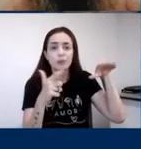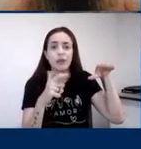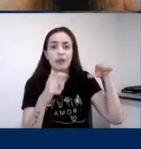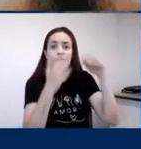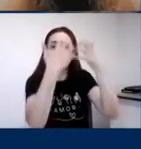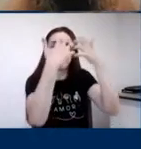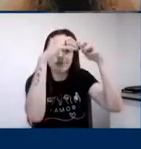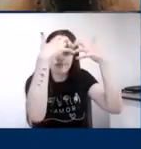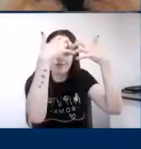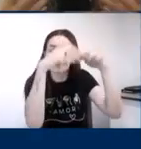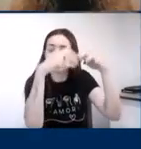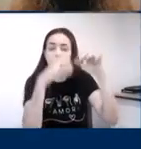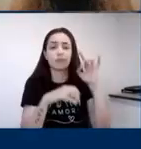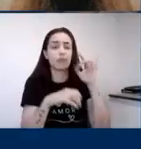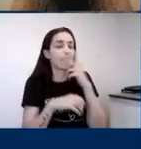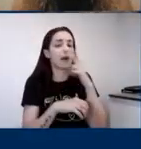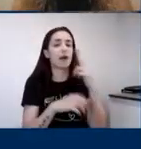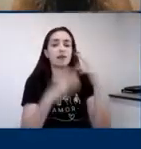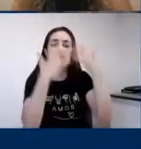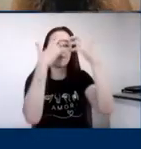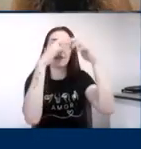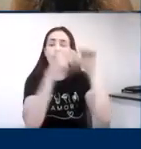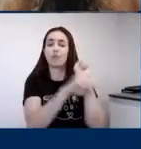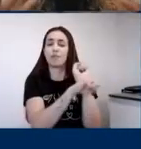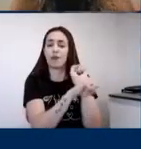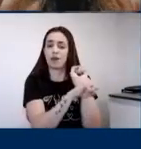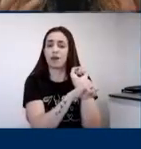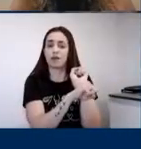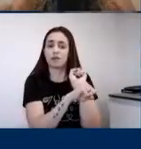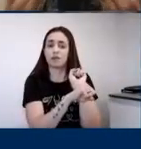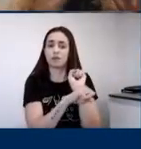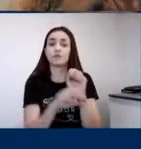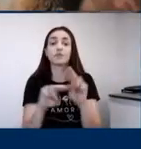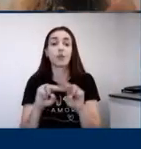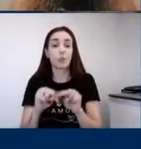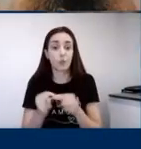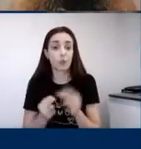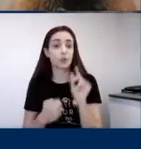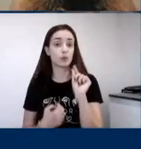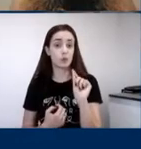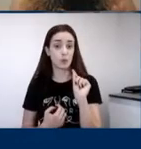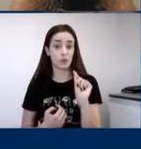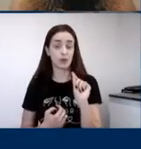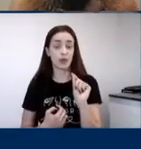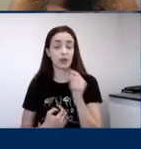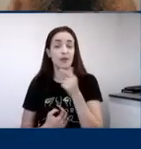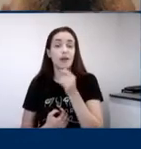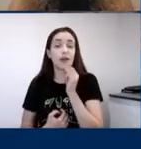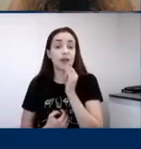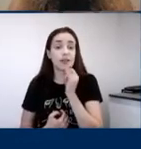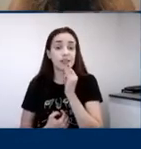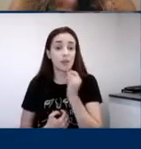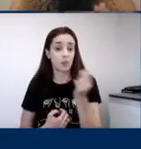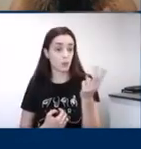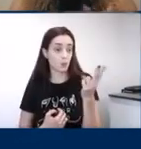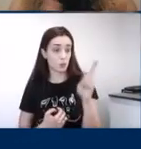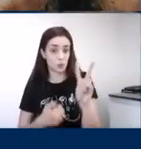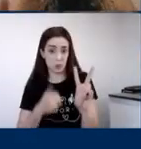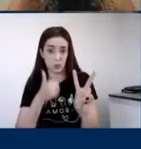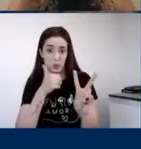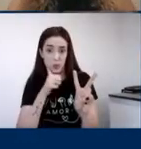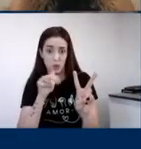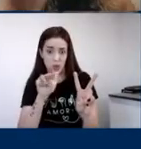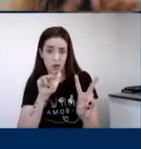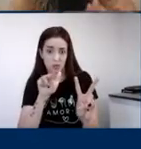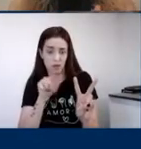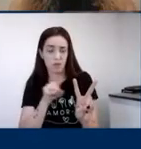percepções cerebrais muito distintas. Por isso que dois irmãos podem ter opiniões diversas, podem pensar